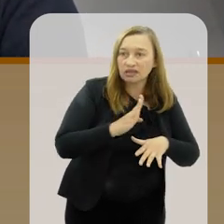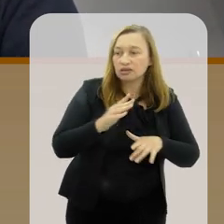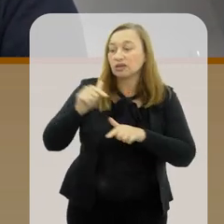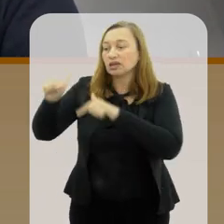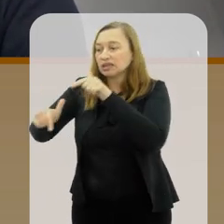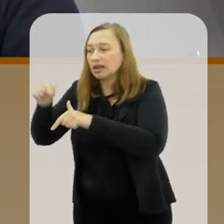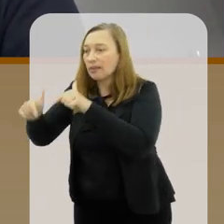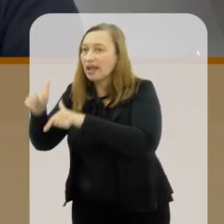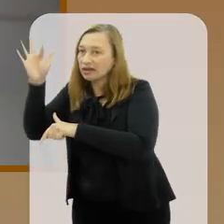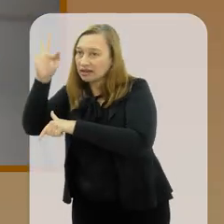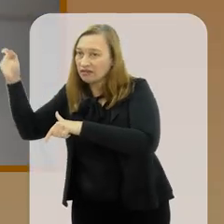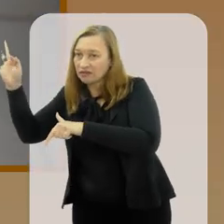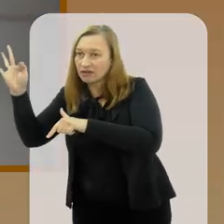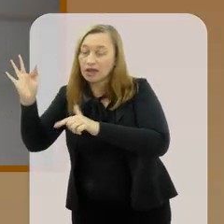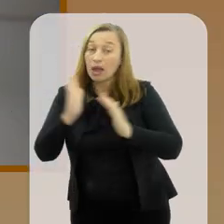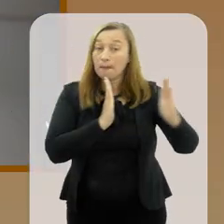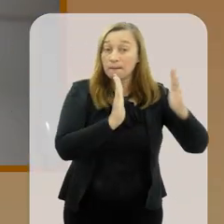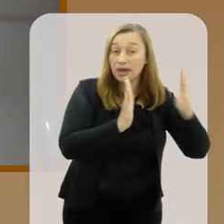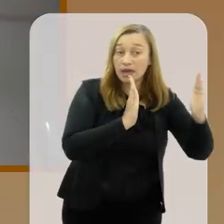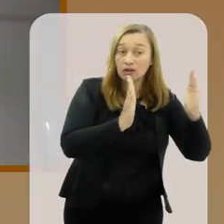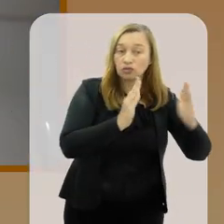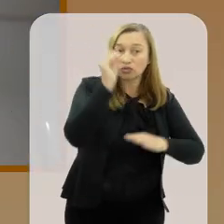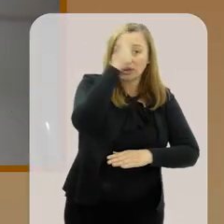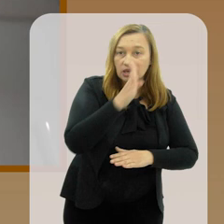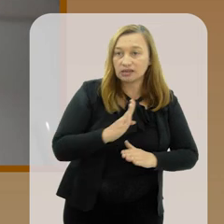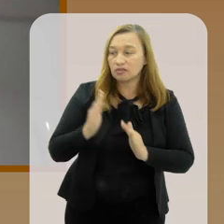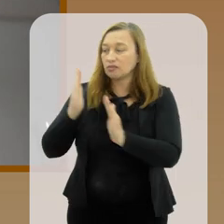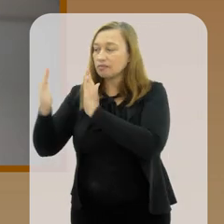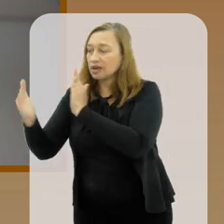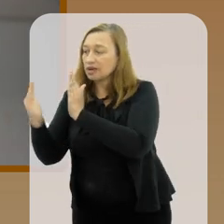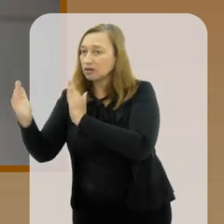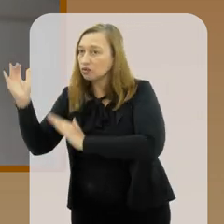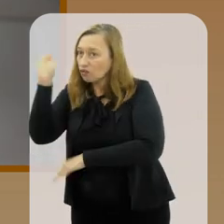no Brasil quanto na França. Parte do tempo num e parte do tempo no outro.